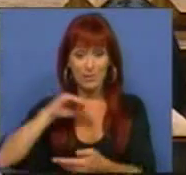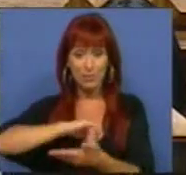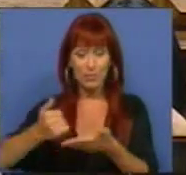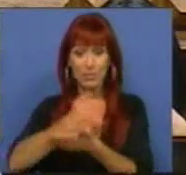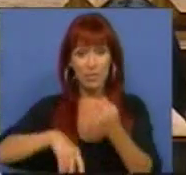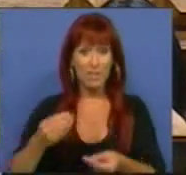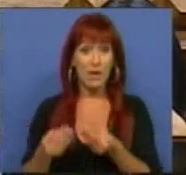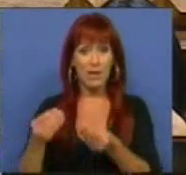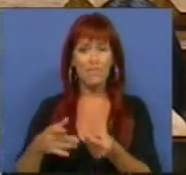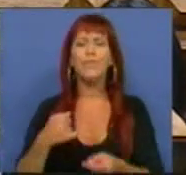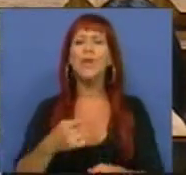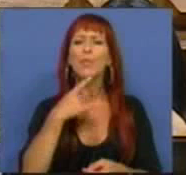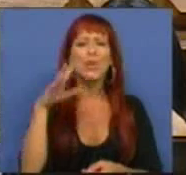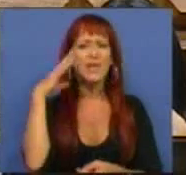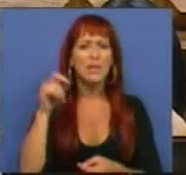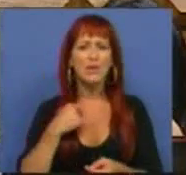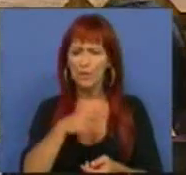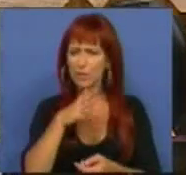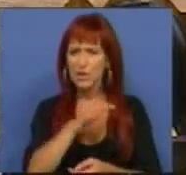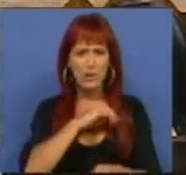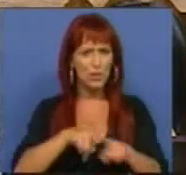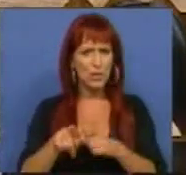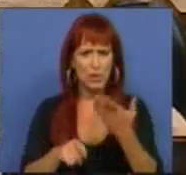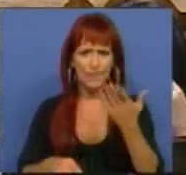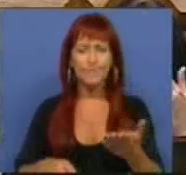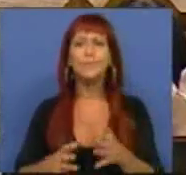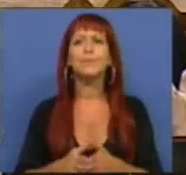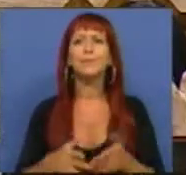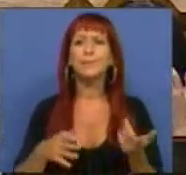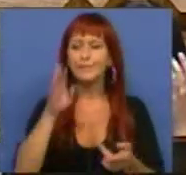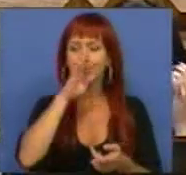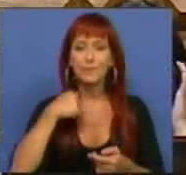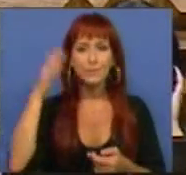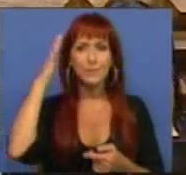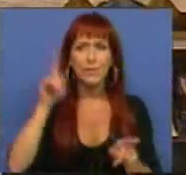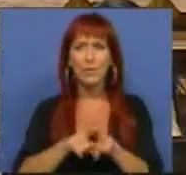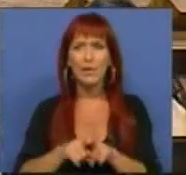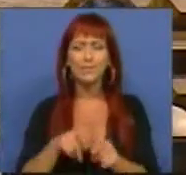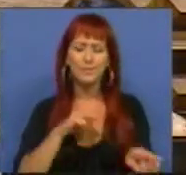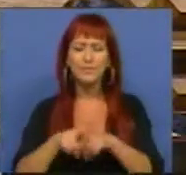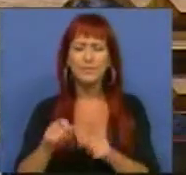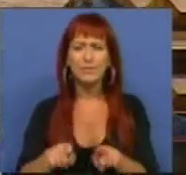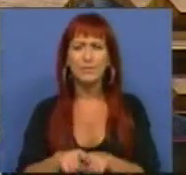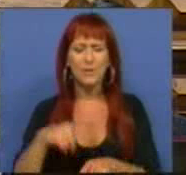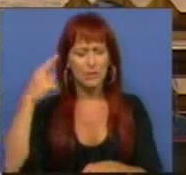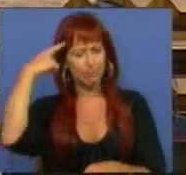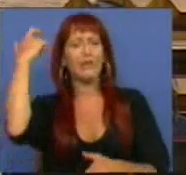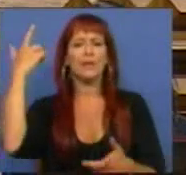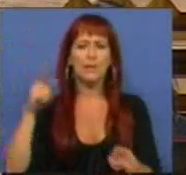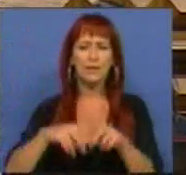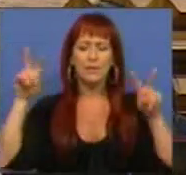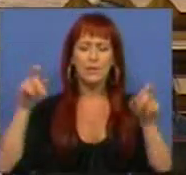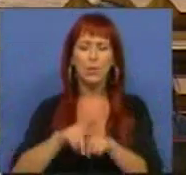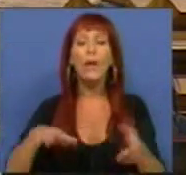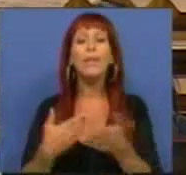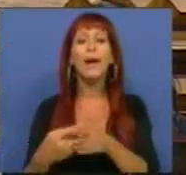apresentar. E a pergunta é simples, que vou-lhe deixar, Sr. Deputado Agostinho Lopes, é se acha que esta não é uma política suicidária para